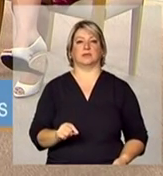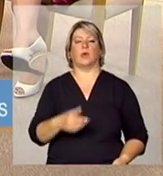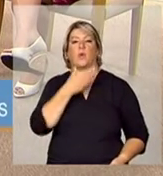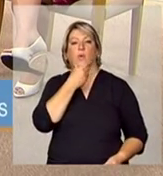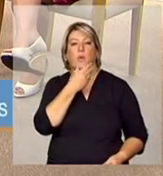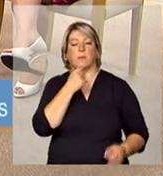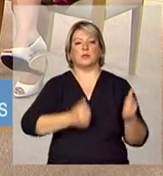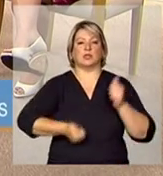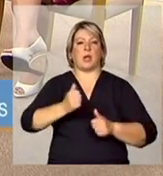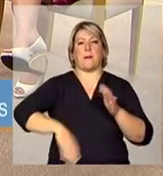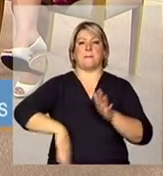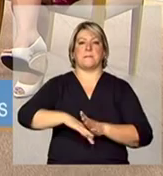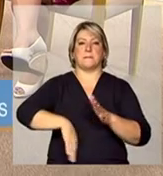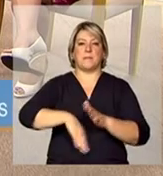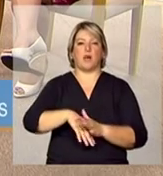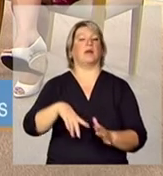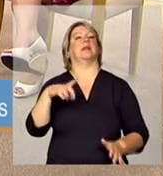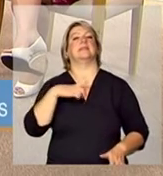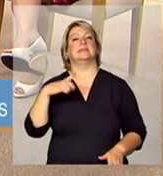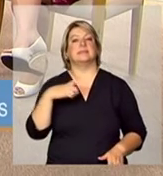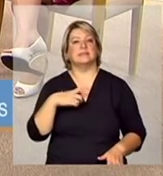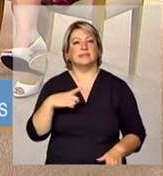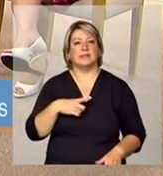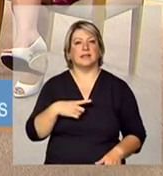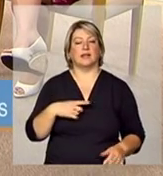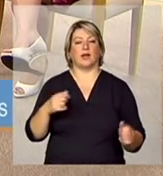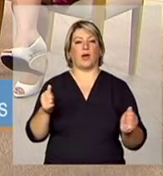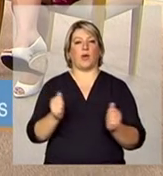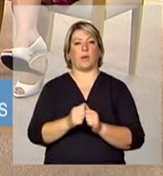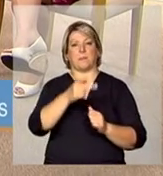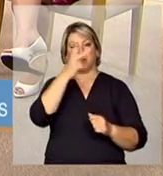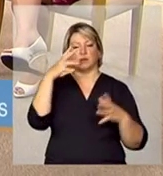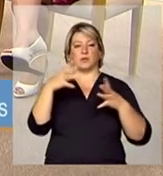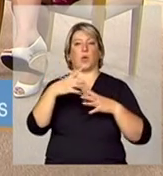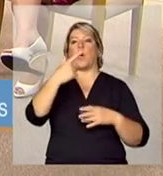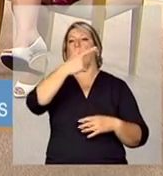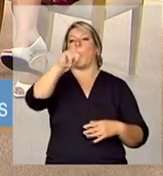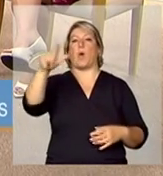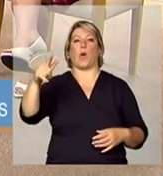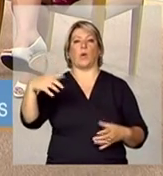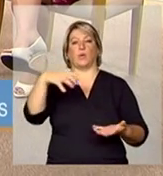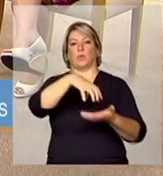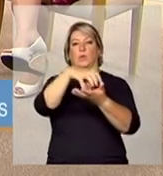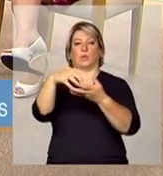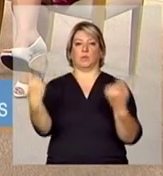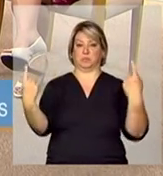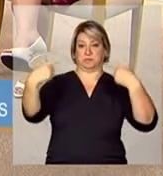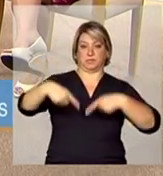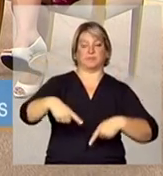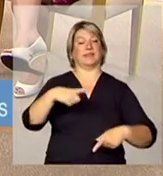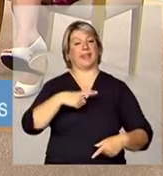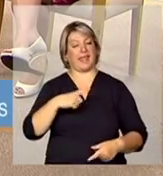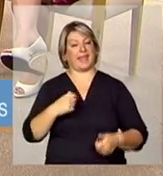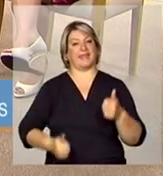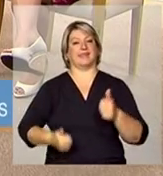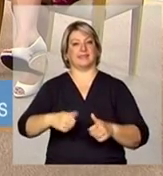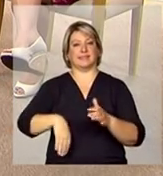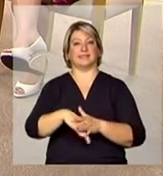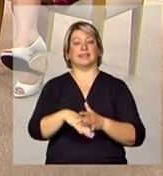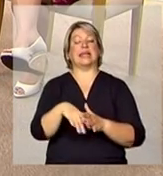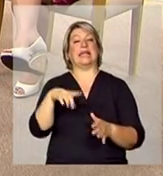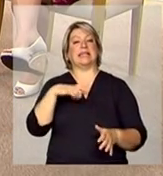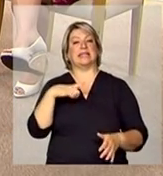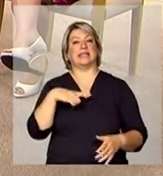futebol né tem um time de futebol jogam futebol com pessoas da comunidade né com outros times então eles já estão muito